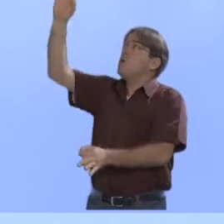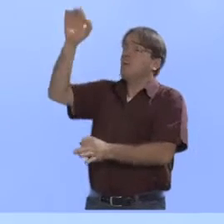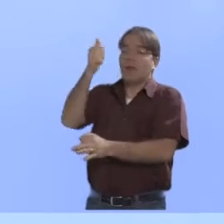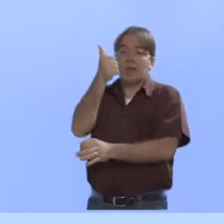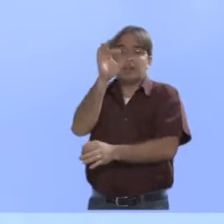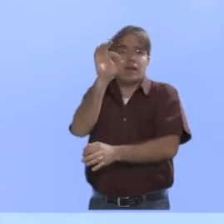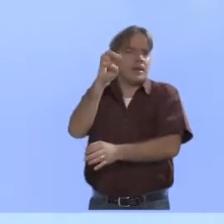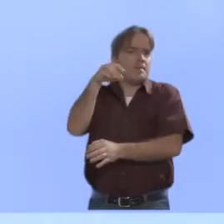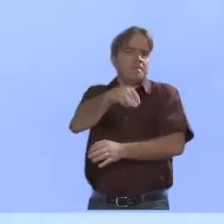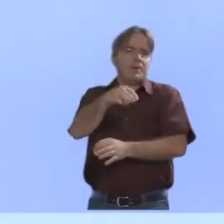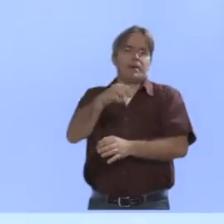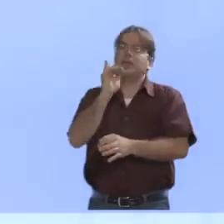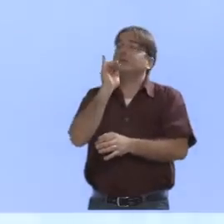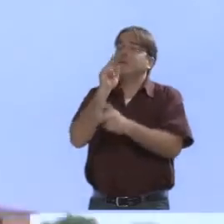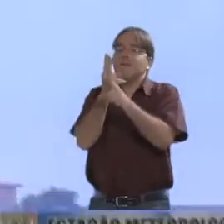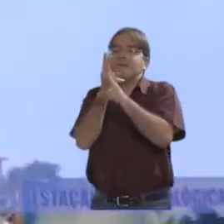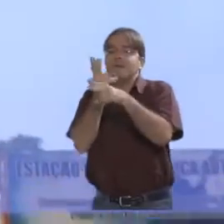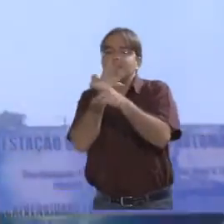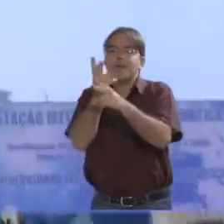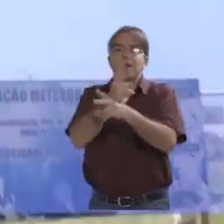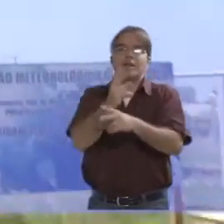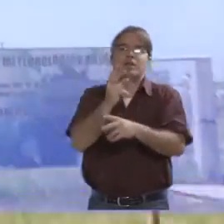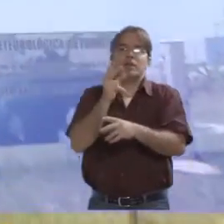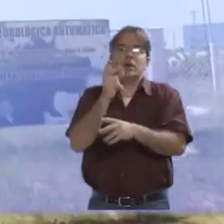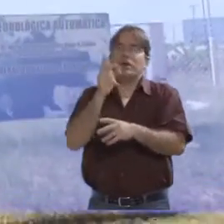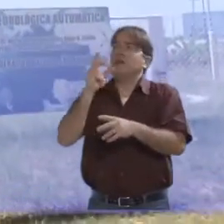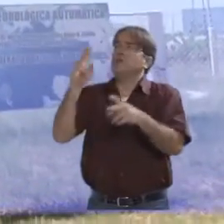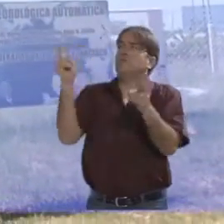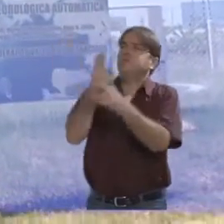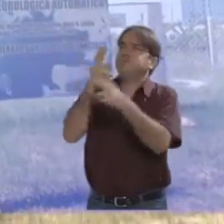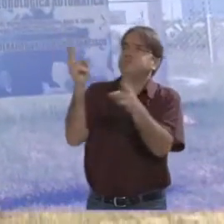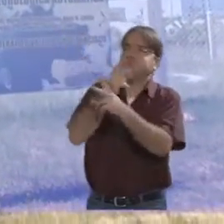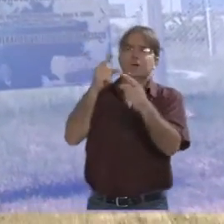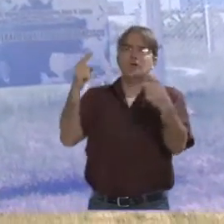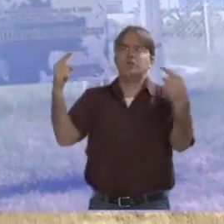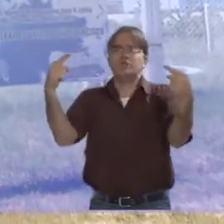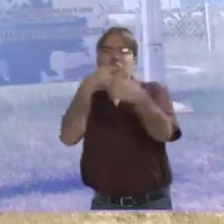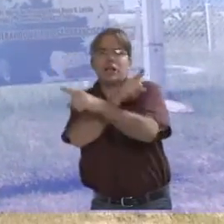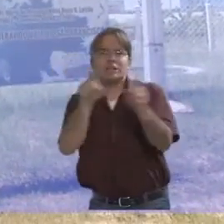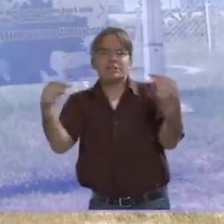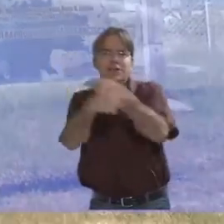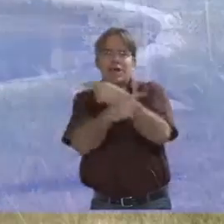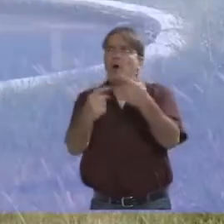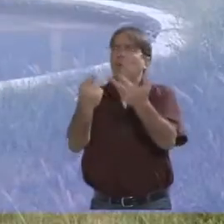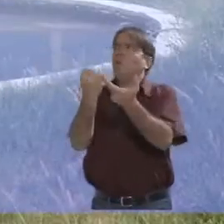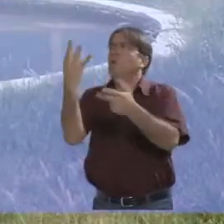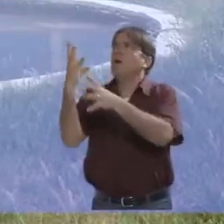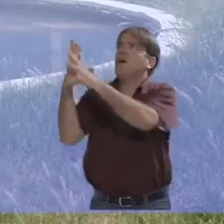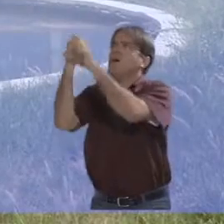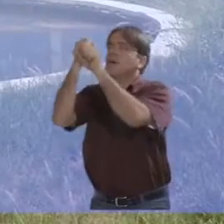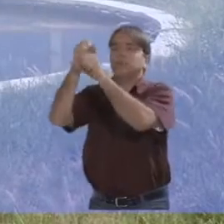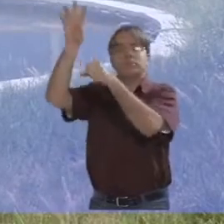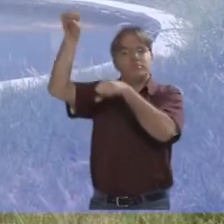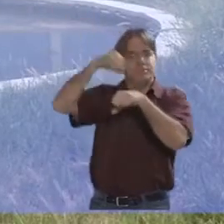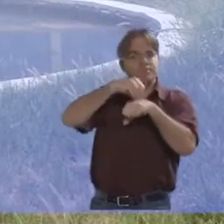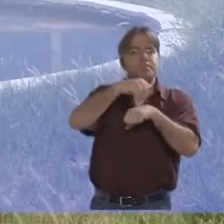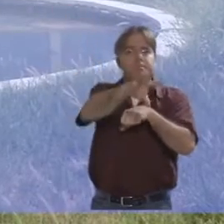velocidade, bem como a transferência de água para a atmosfera, para a gente saber quanto se perde